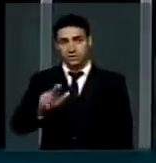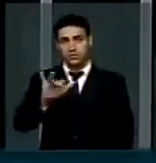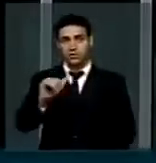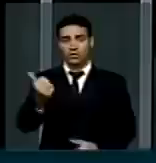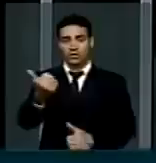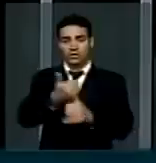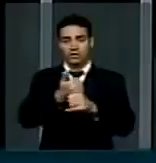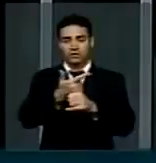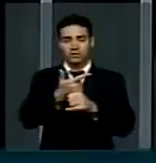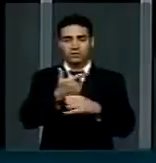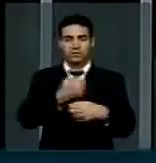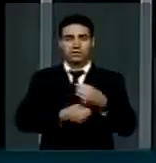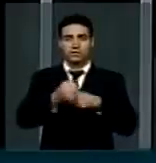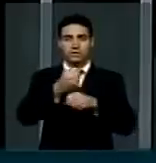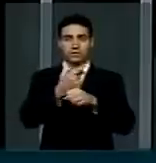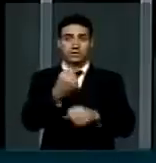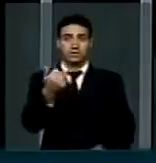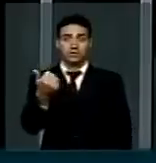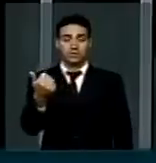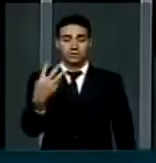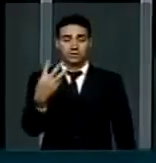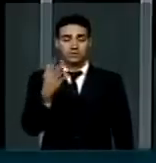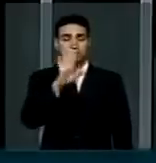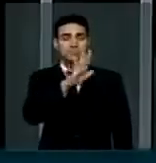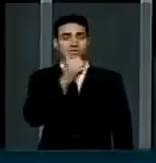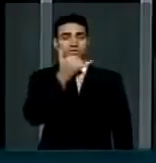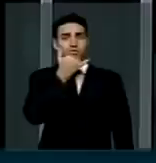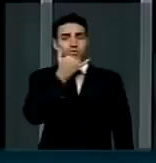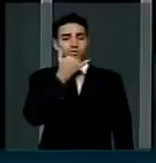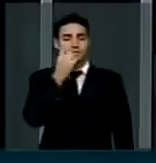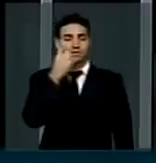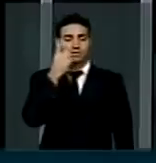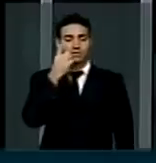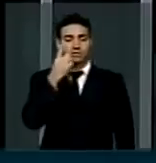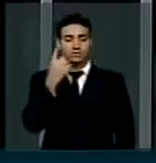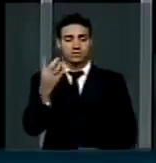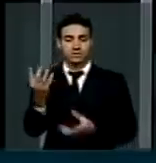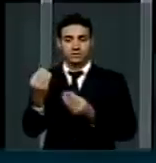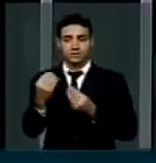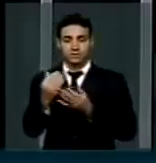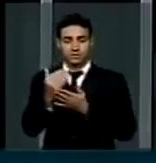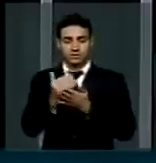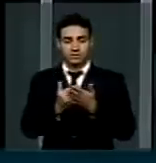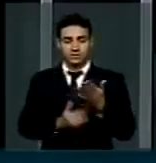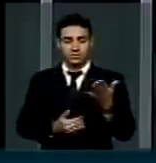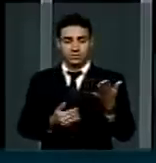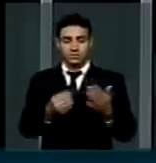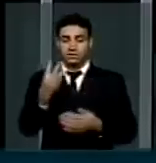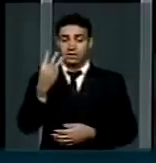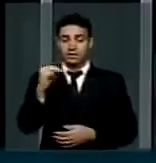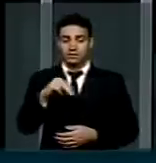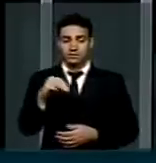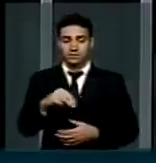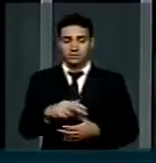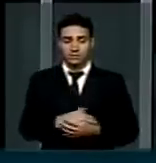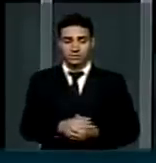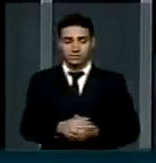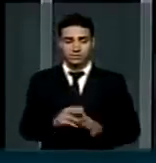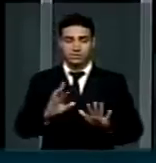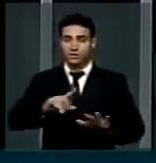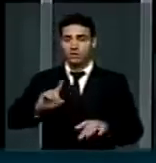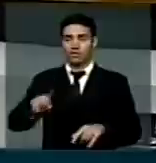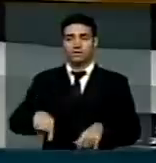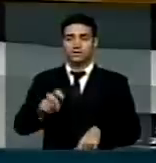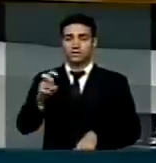2003... Perdão, deputado Ivan Valente, eu agora recebi a lista oficial. Exª dispõe de três minutos. Não, é cinco minutos,